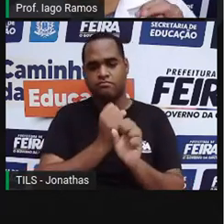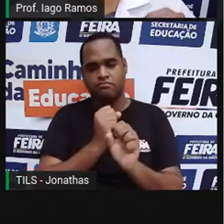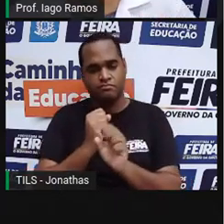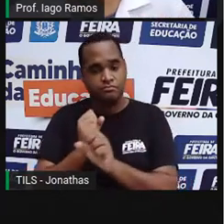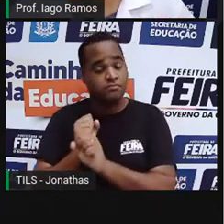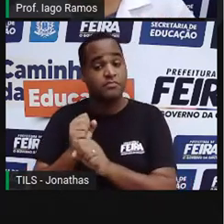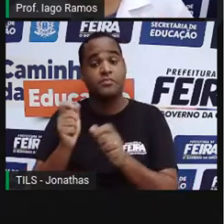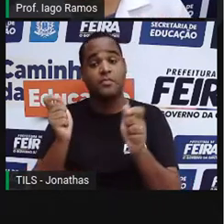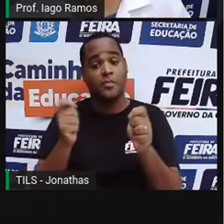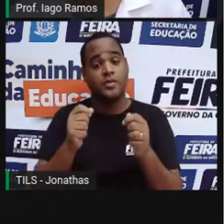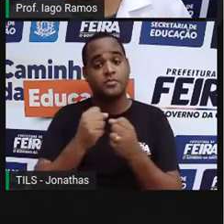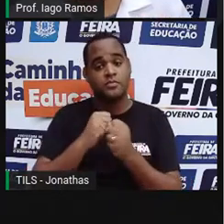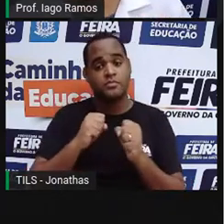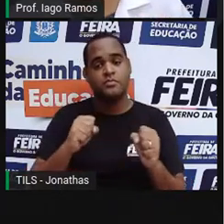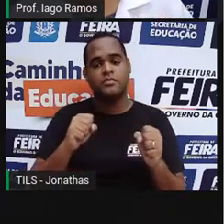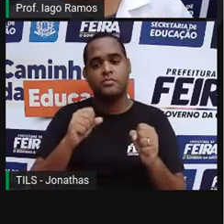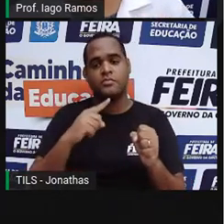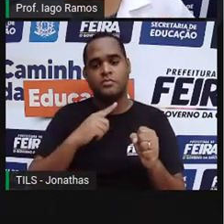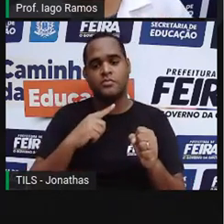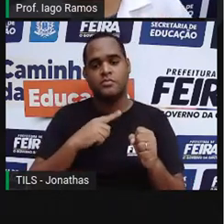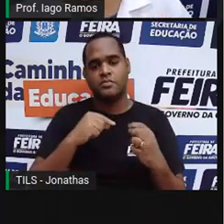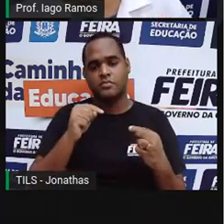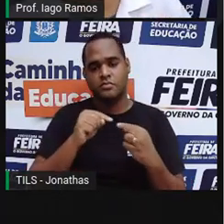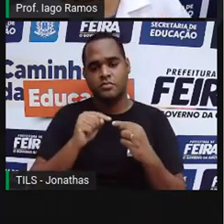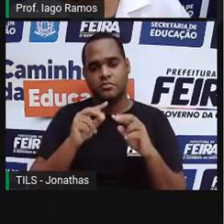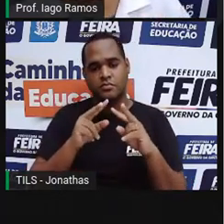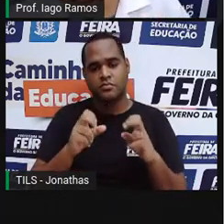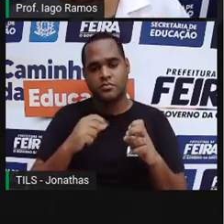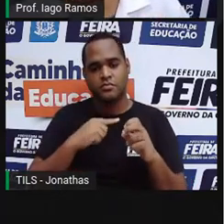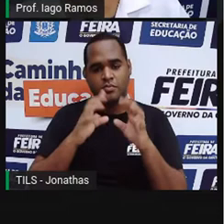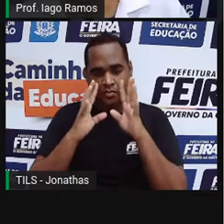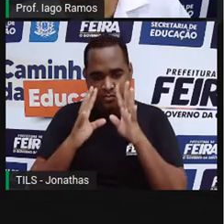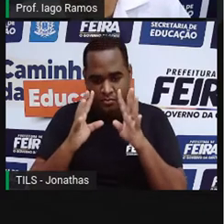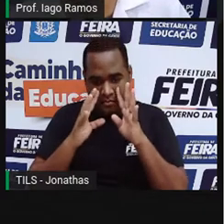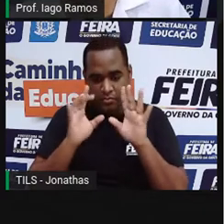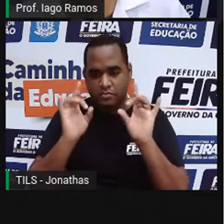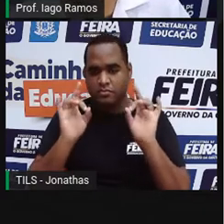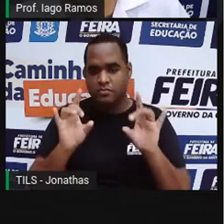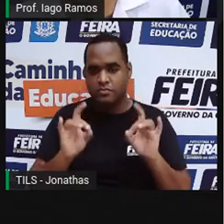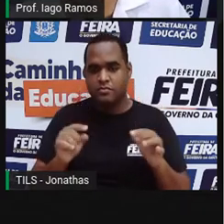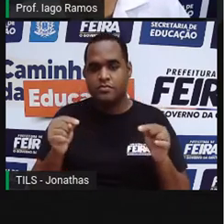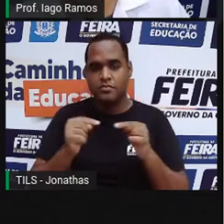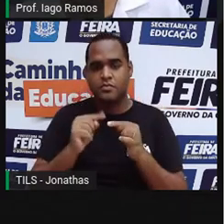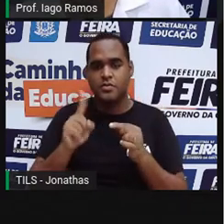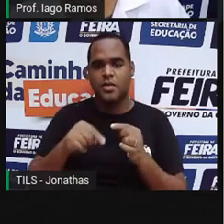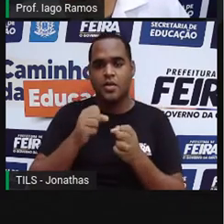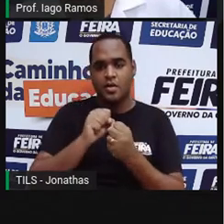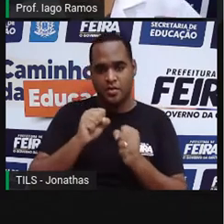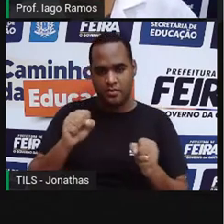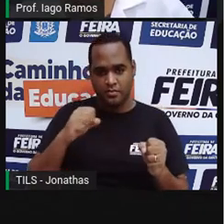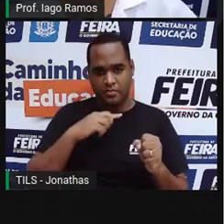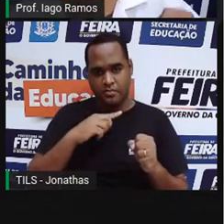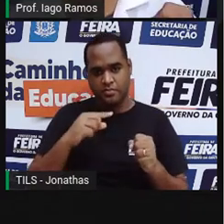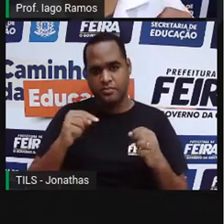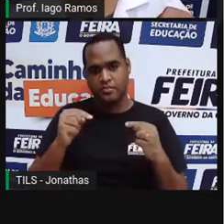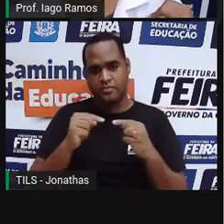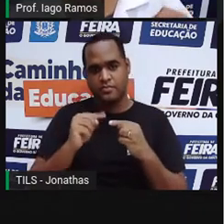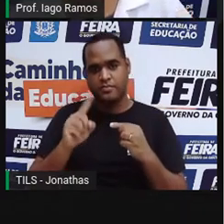só que nesse caso, né, a gente vai dar atenção especial a grandezas não